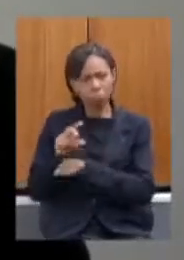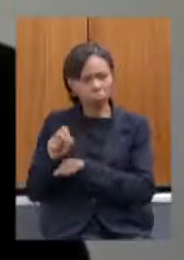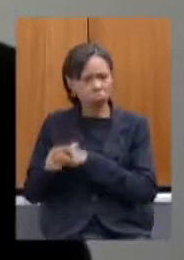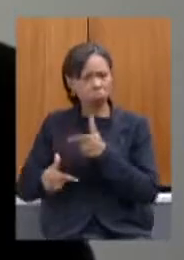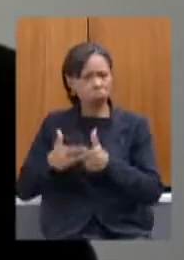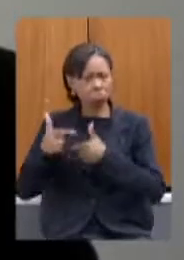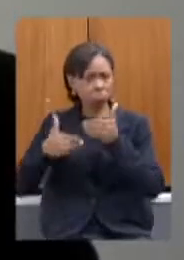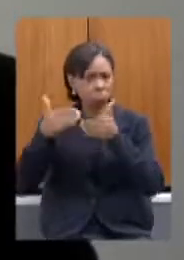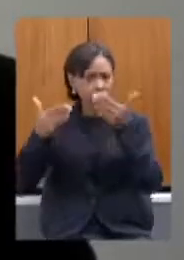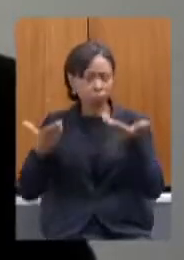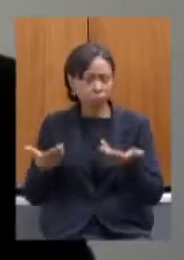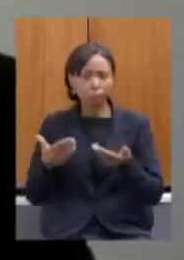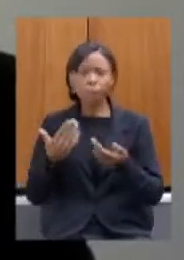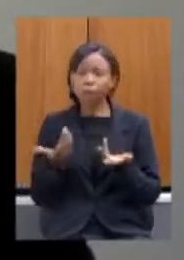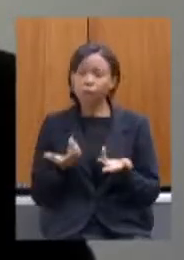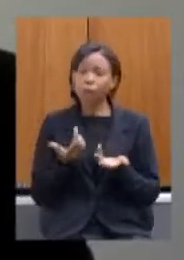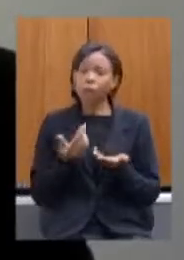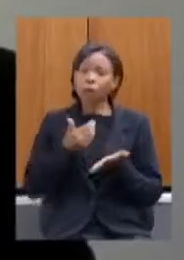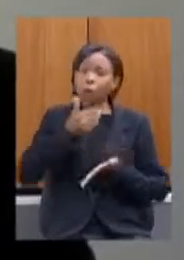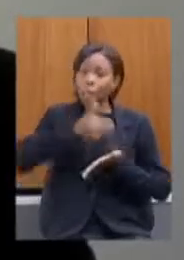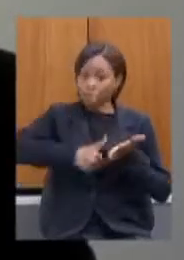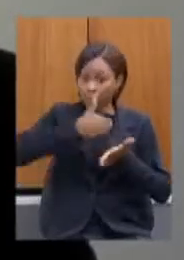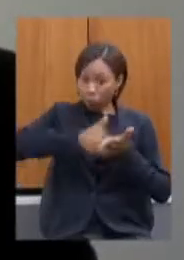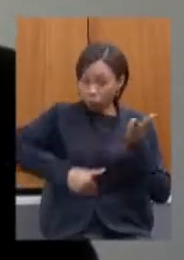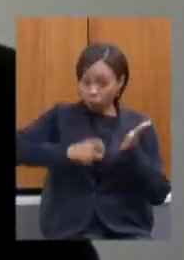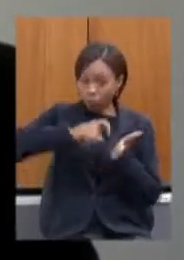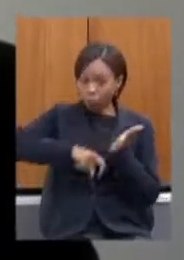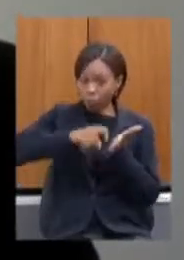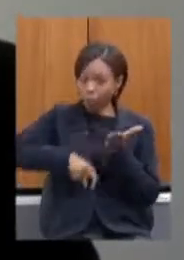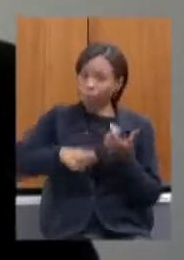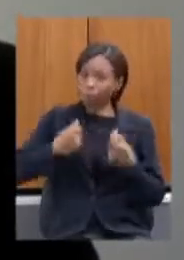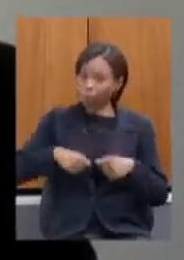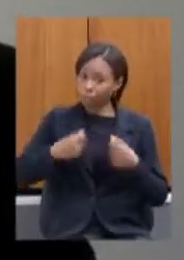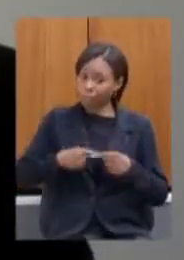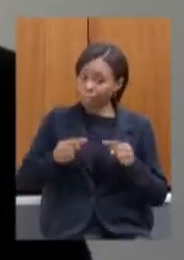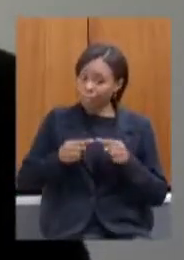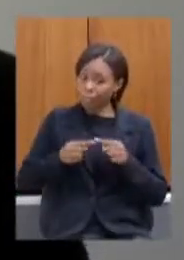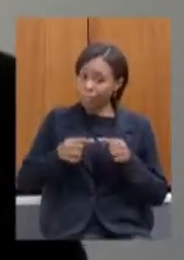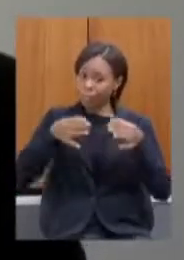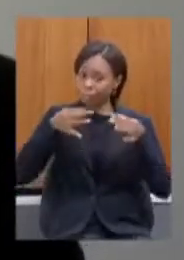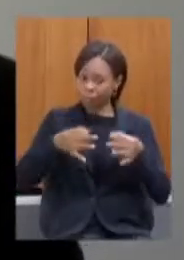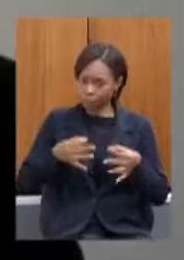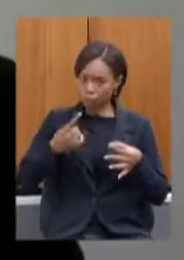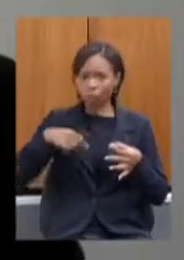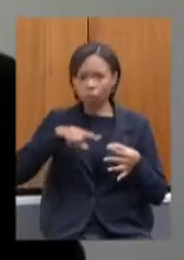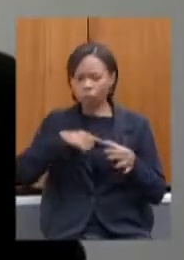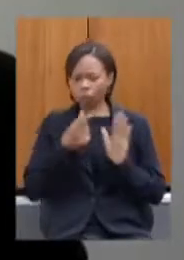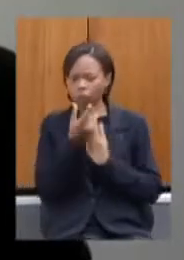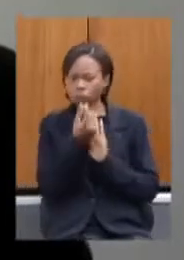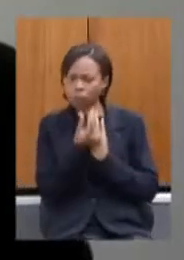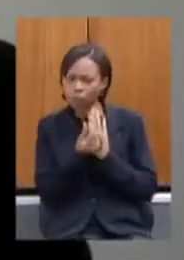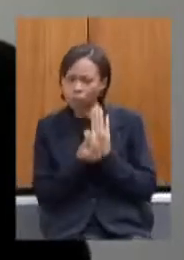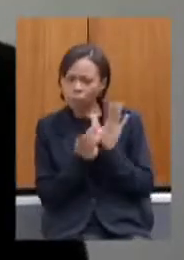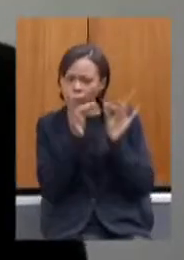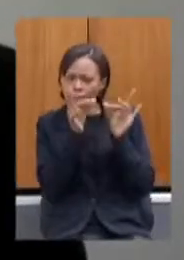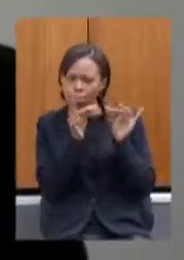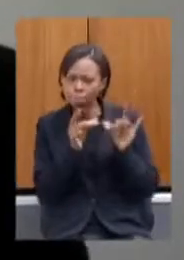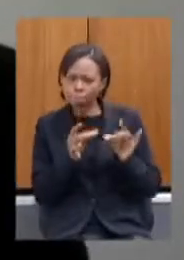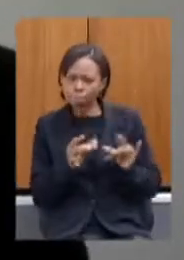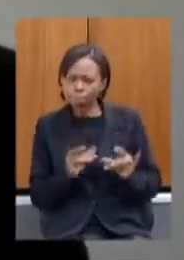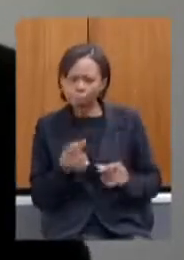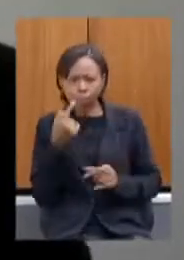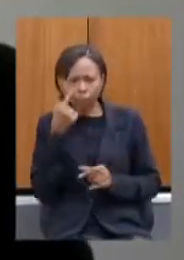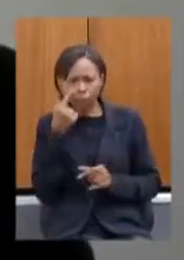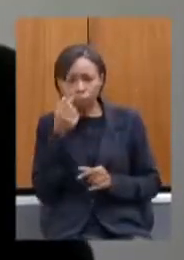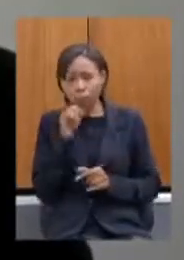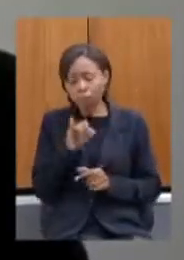renúncia fiscal ela tem que ter sentido nós temos um acompanhamento a miúde do como é que ela é feita a gente faz todo vendo se aquilo que